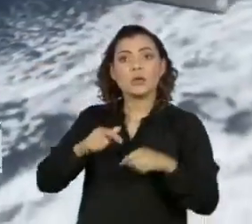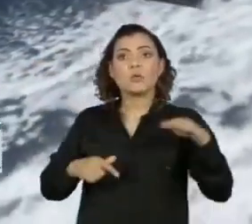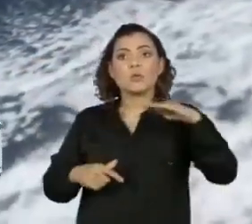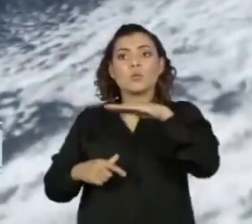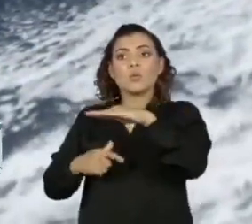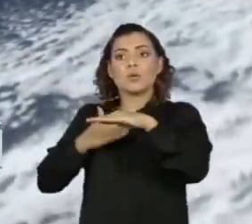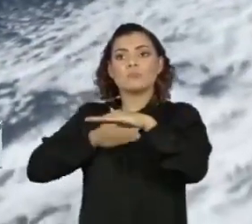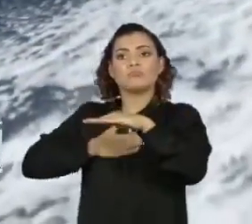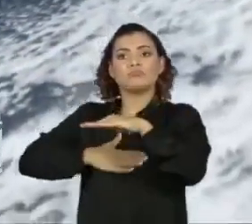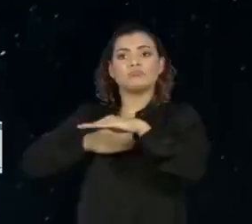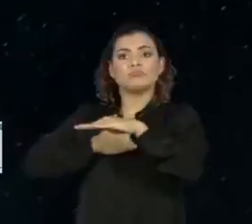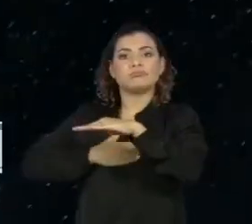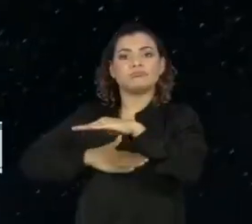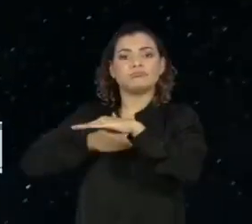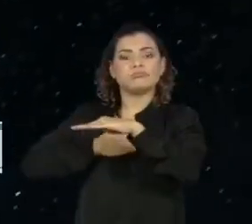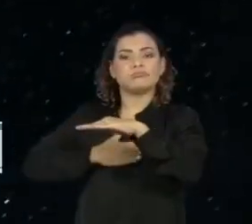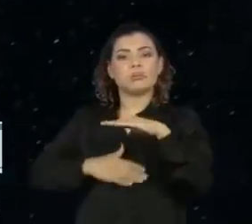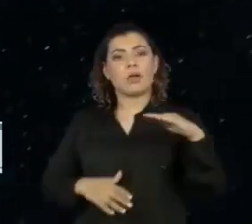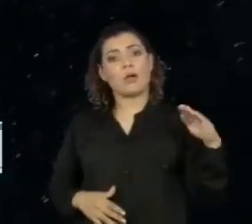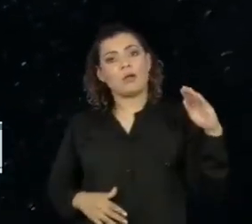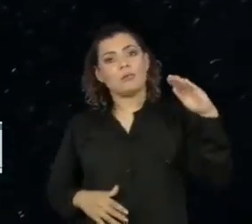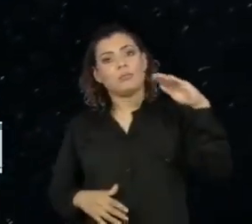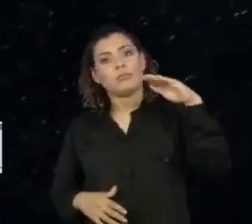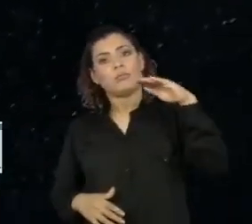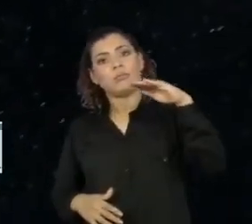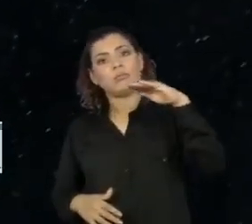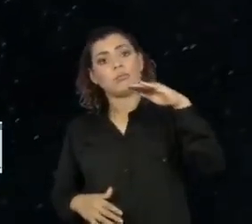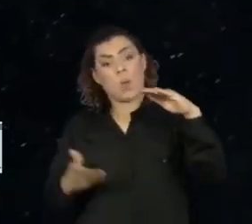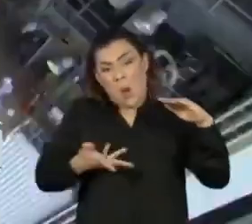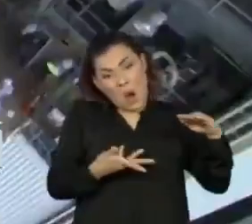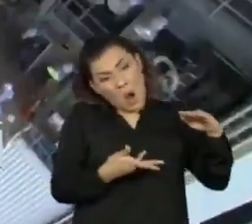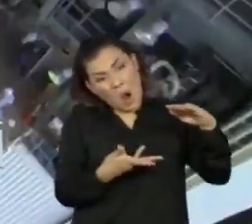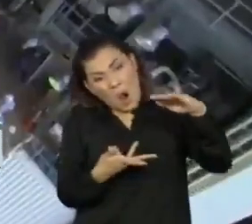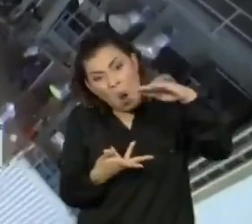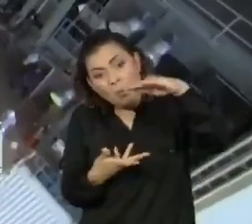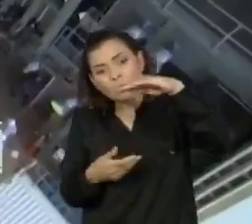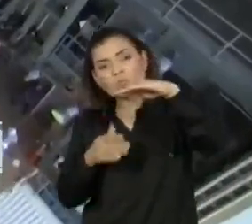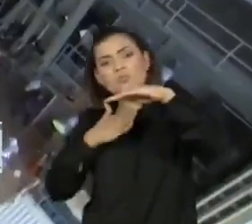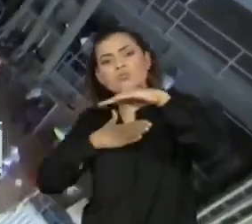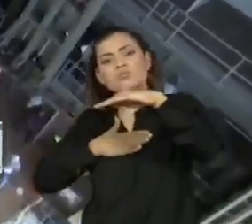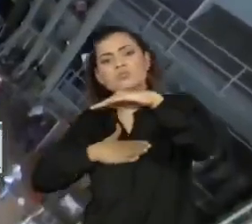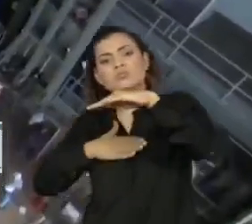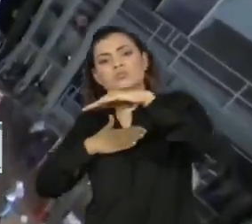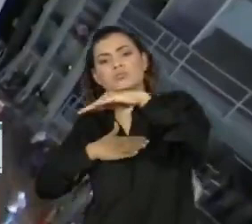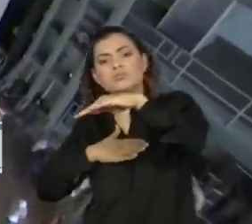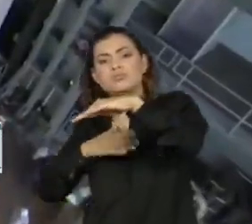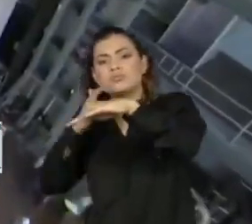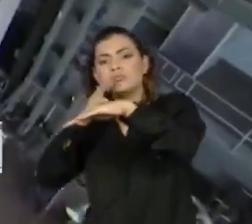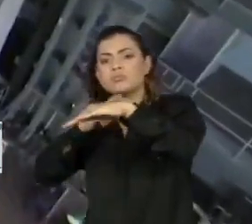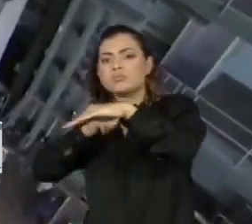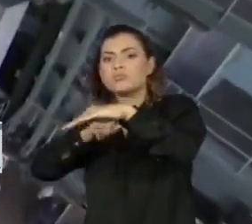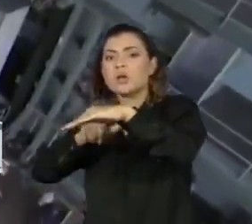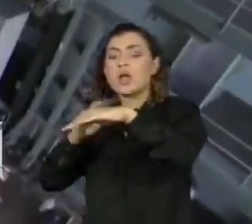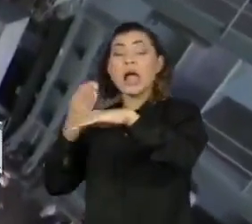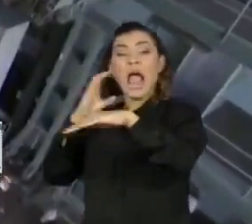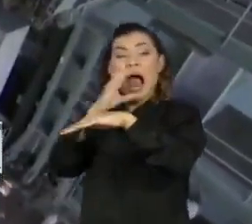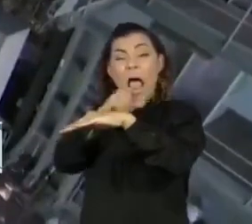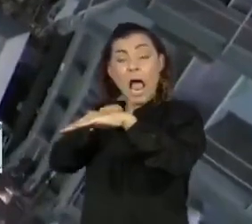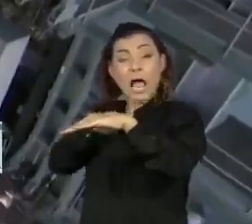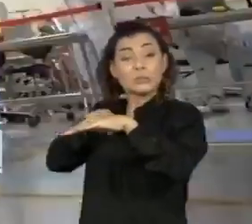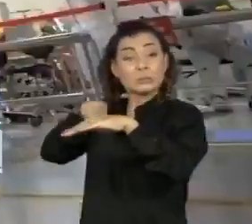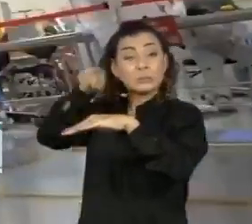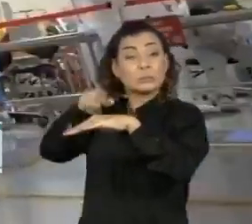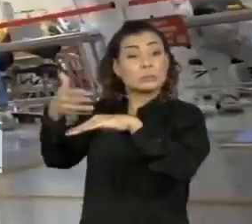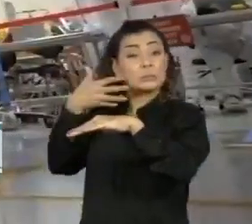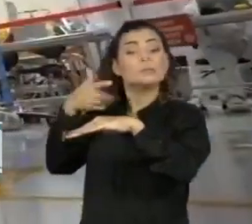velocidade de 19.500 km por hora para 3 km por hora, suportando temperaturas de até mil